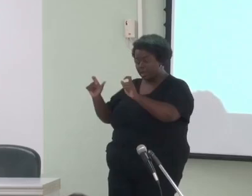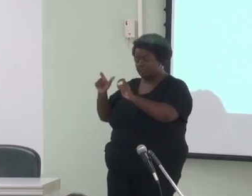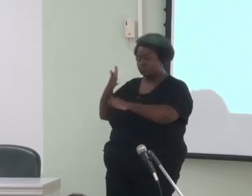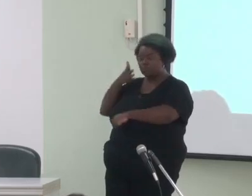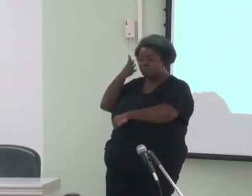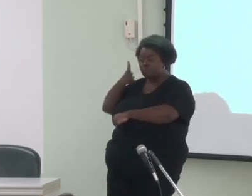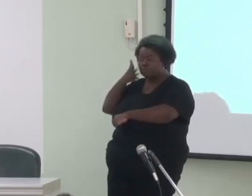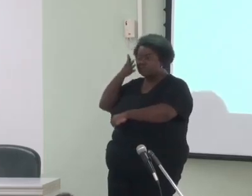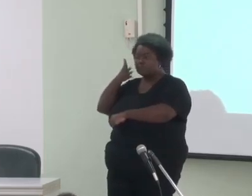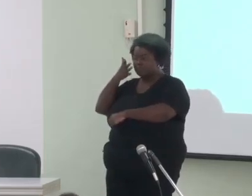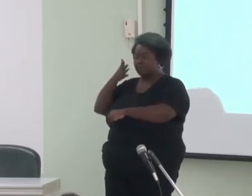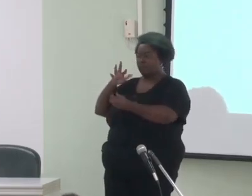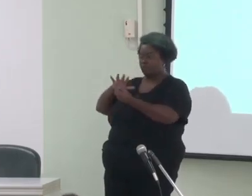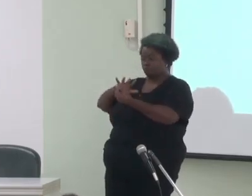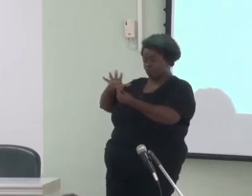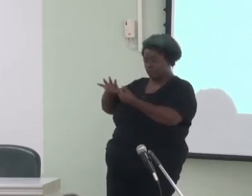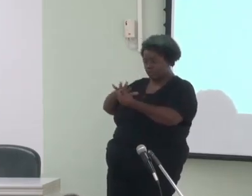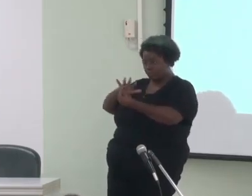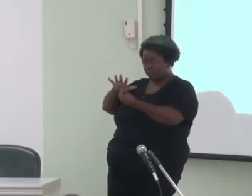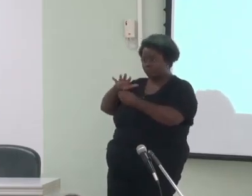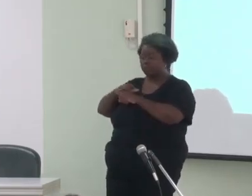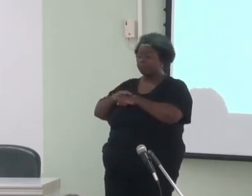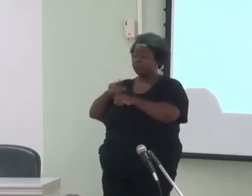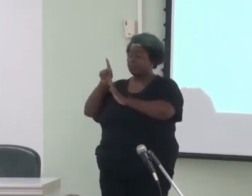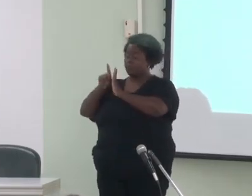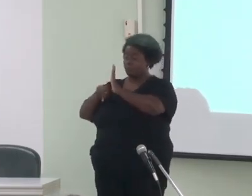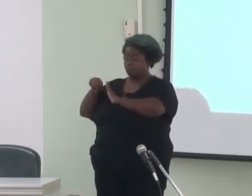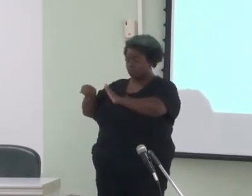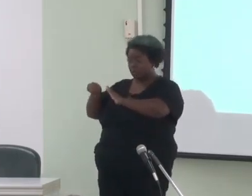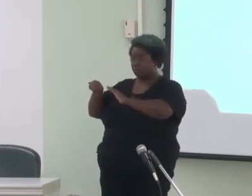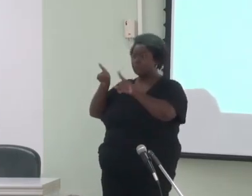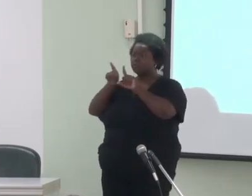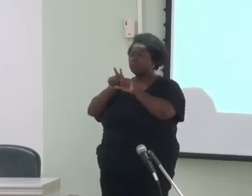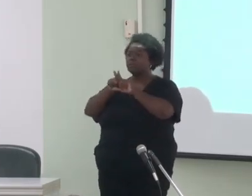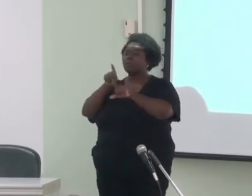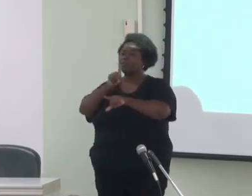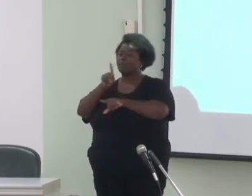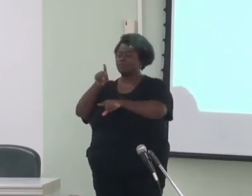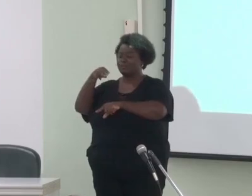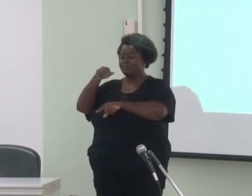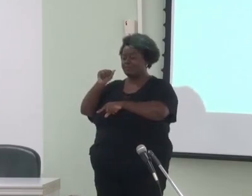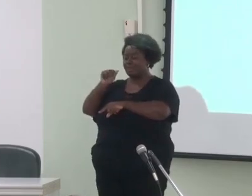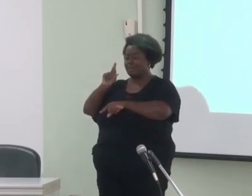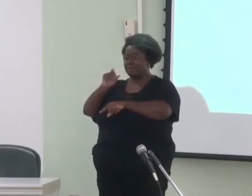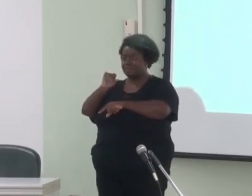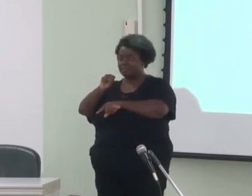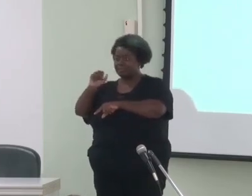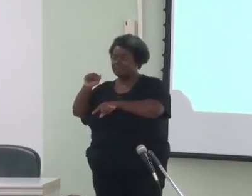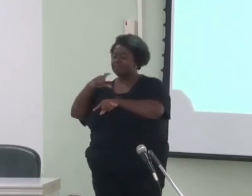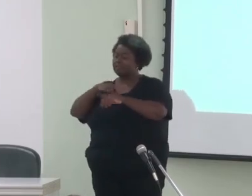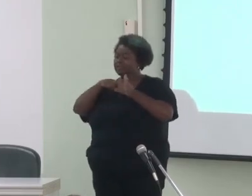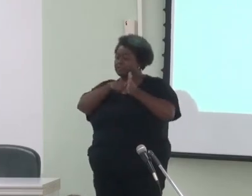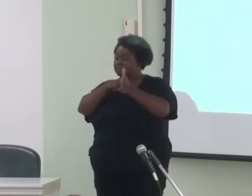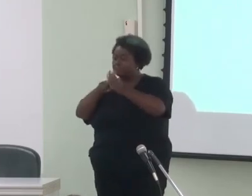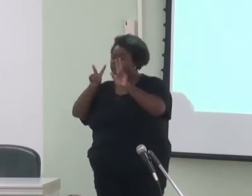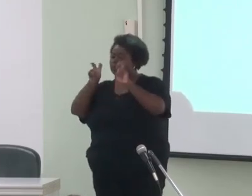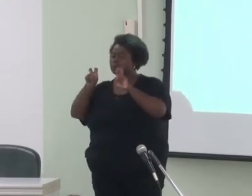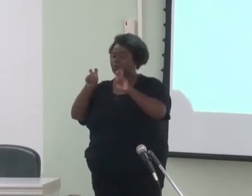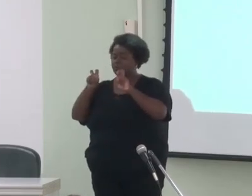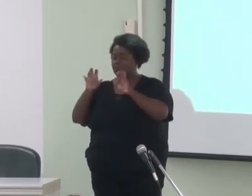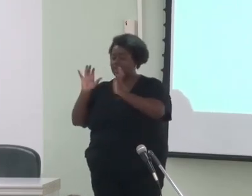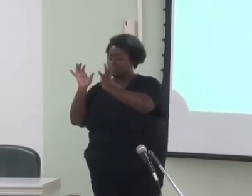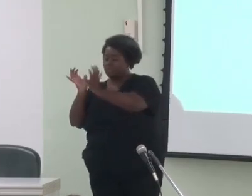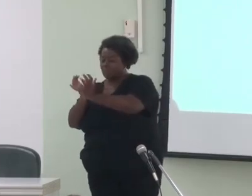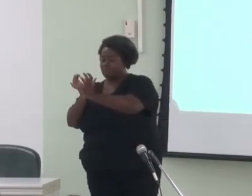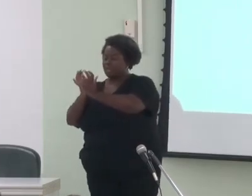funcional. Além desse projeto, a professora Marise desenvolve também pesquisas sobre a interação entre as categorias